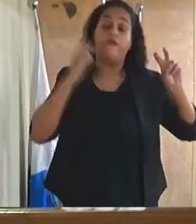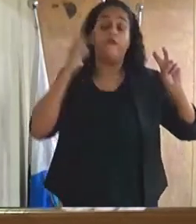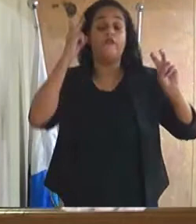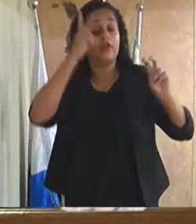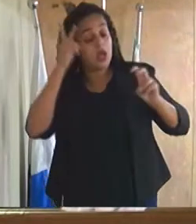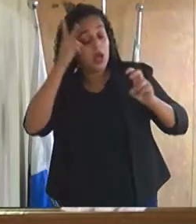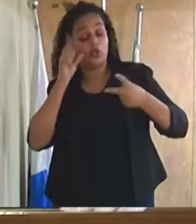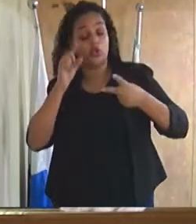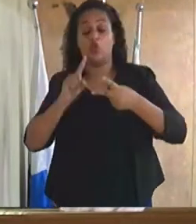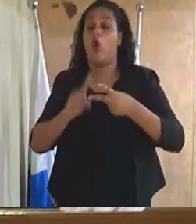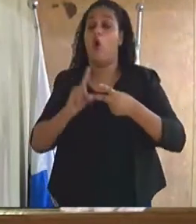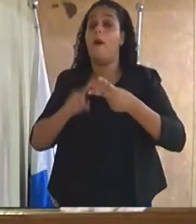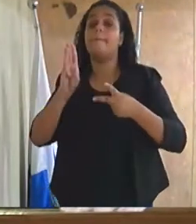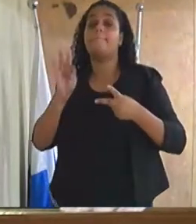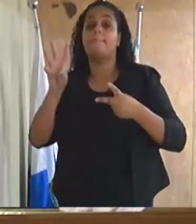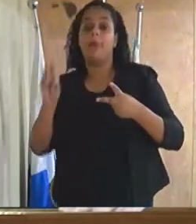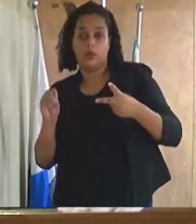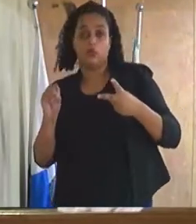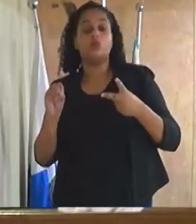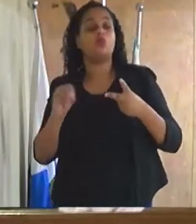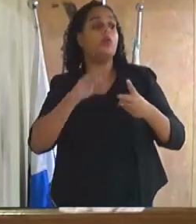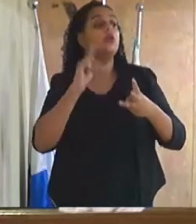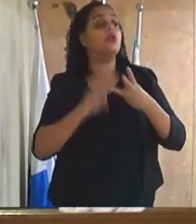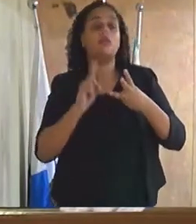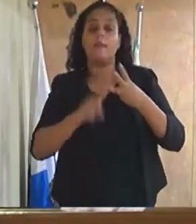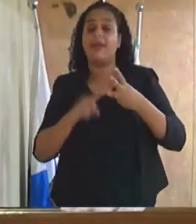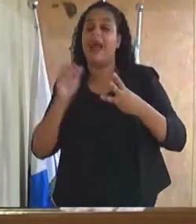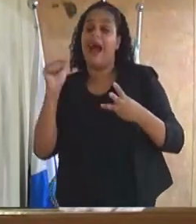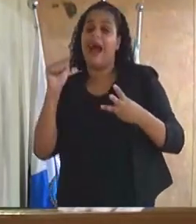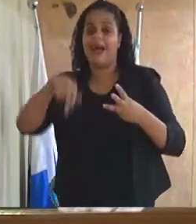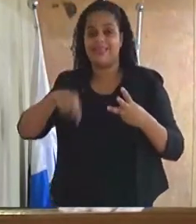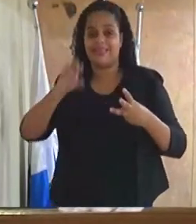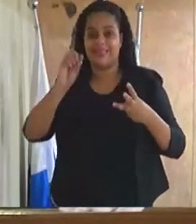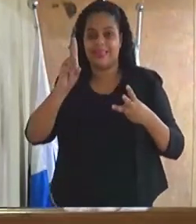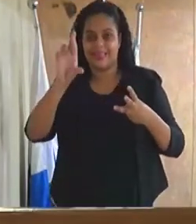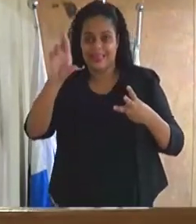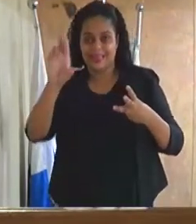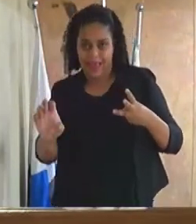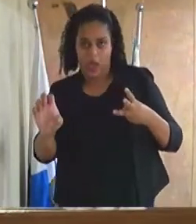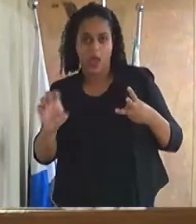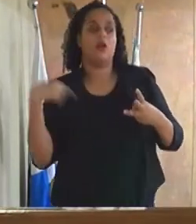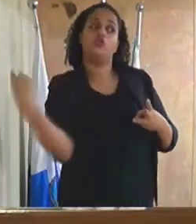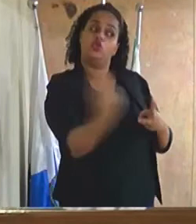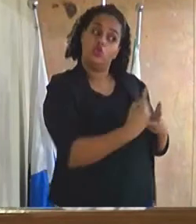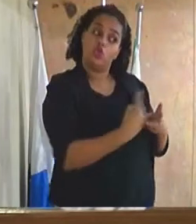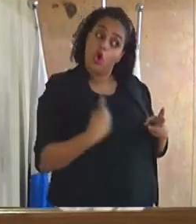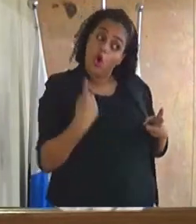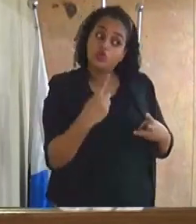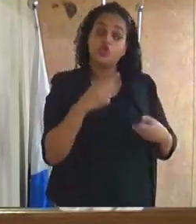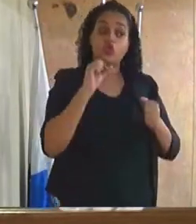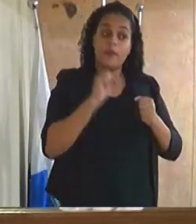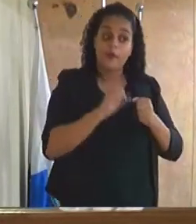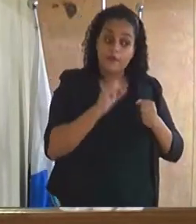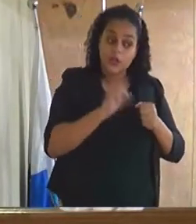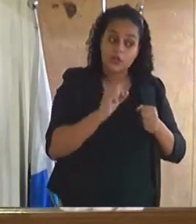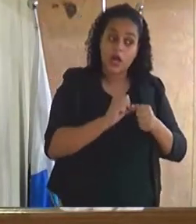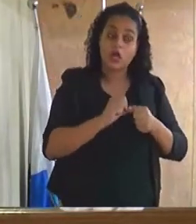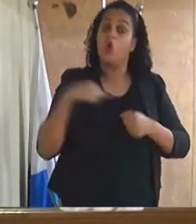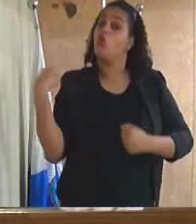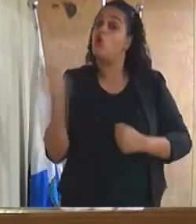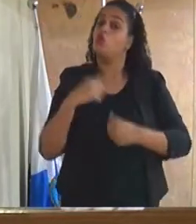e o vereador André do Adriano nós estamos fazendo o nosso papel